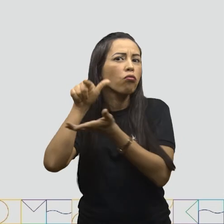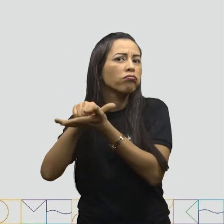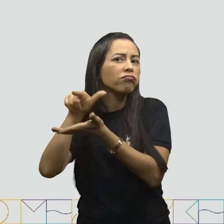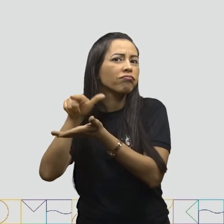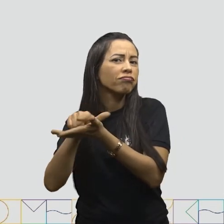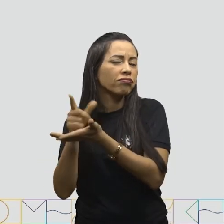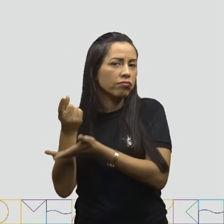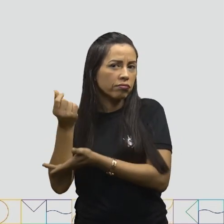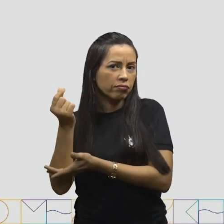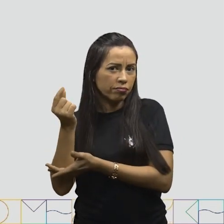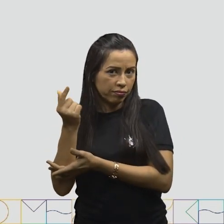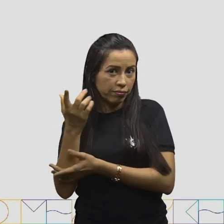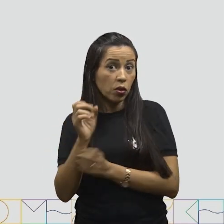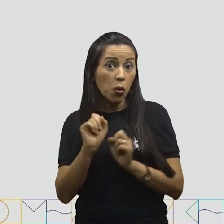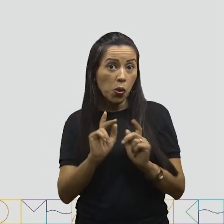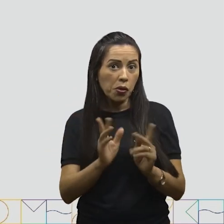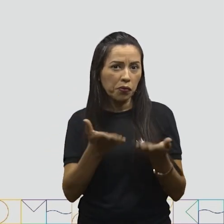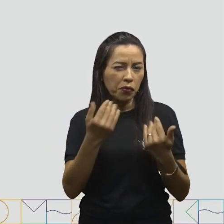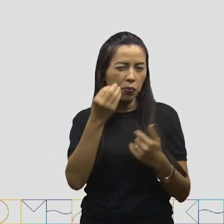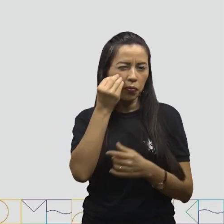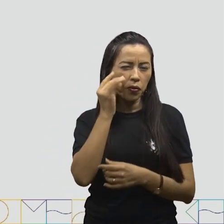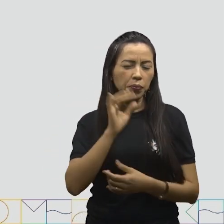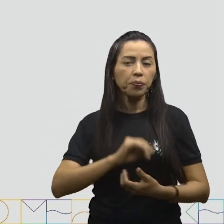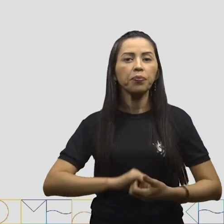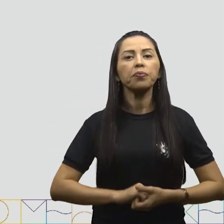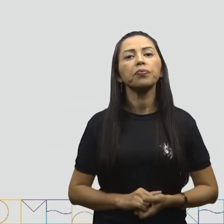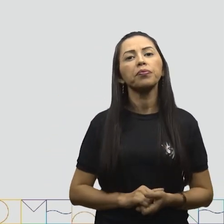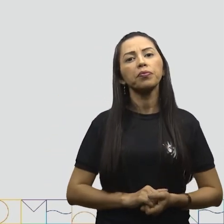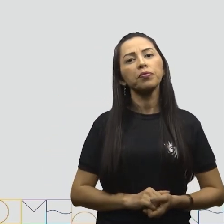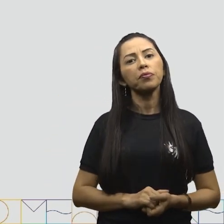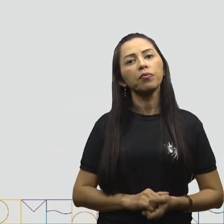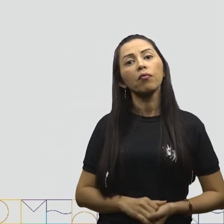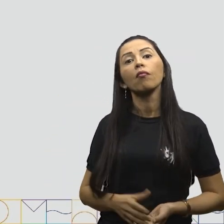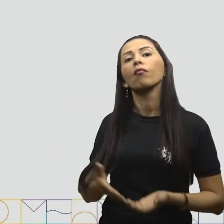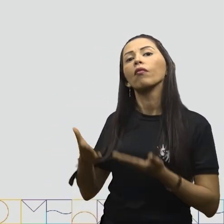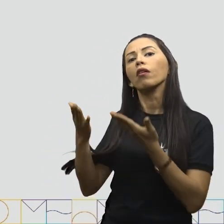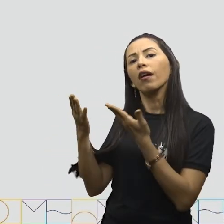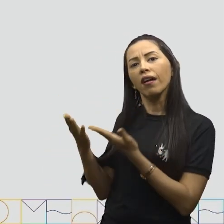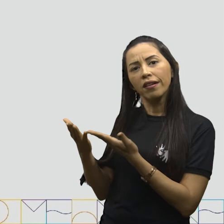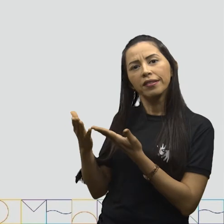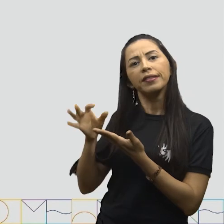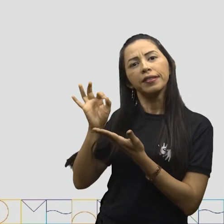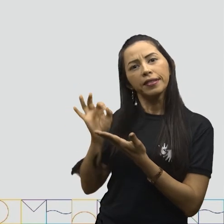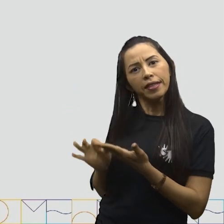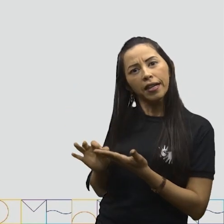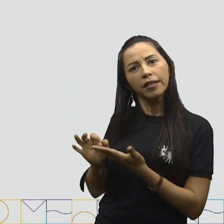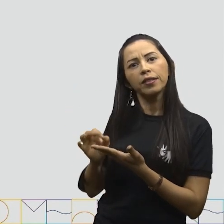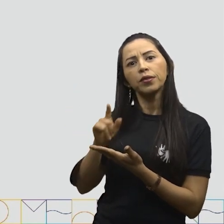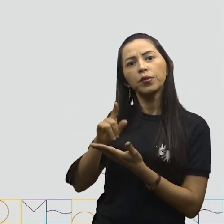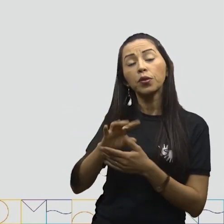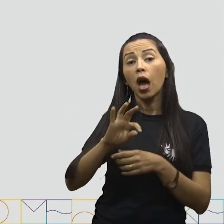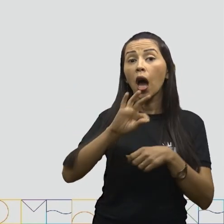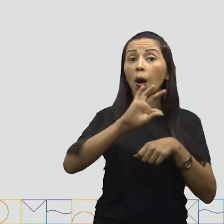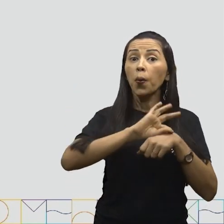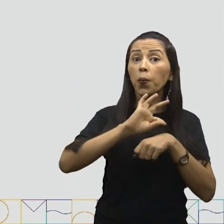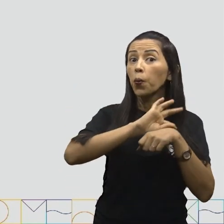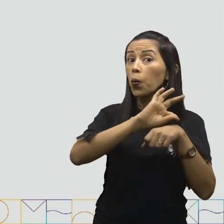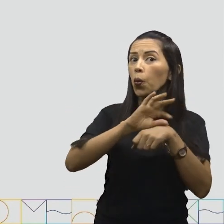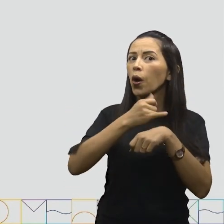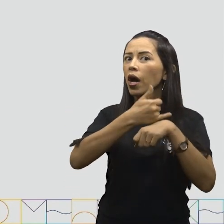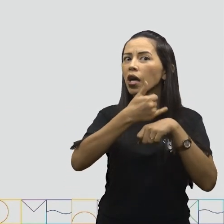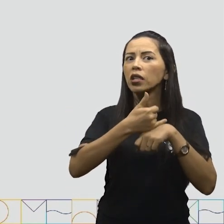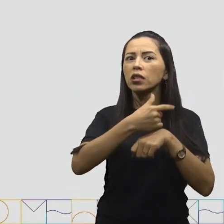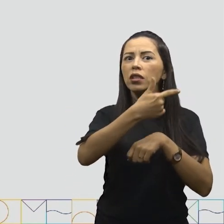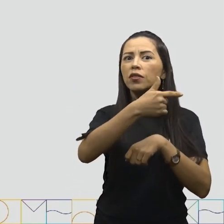das cédulas. Vamos lá, atenção! Isso mesmo! As moedas de